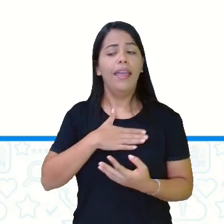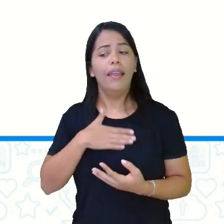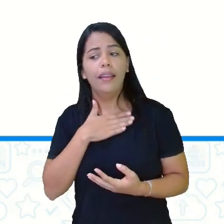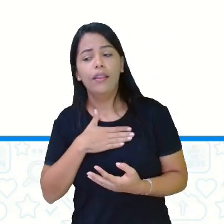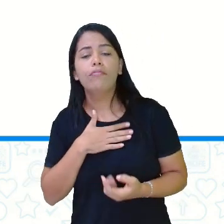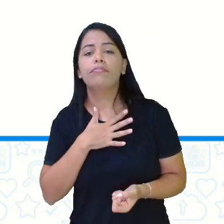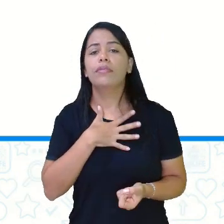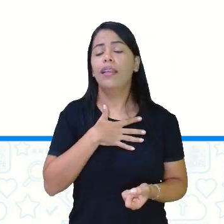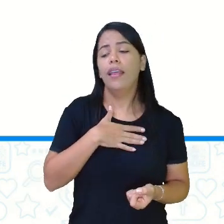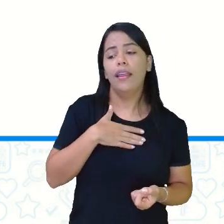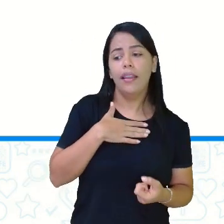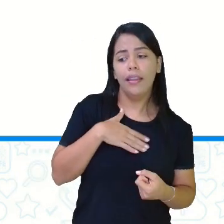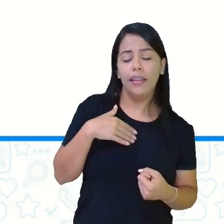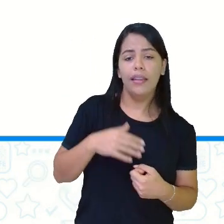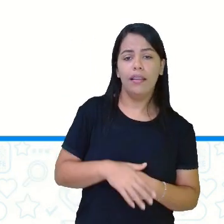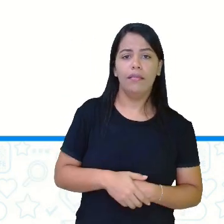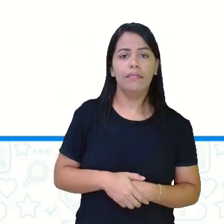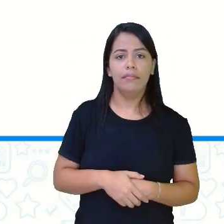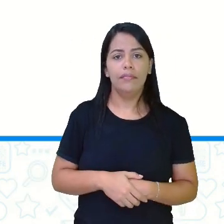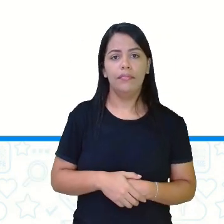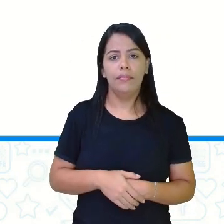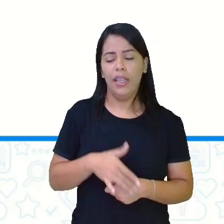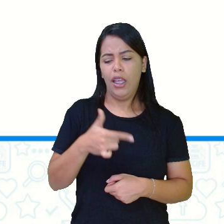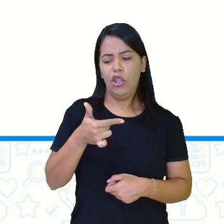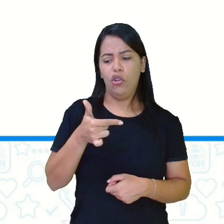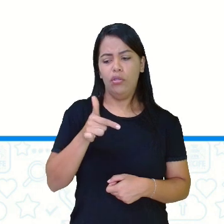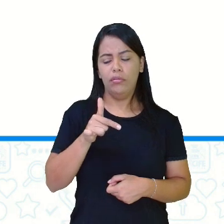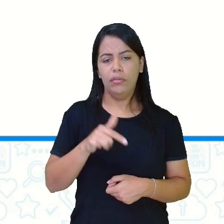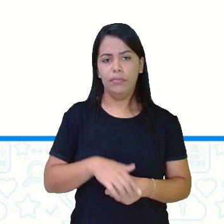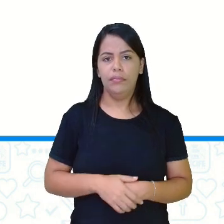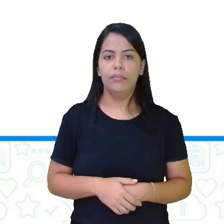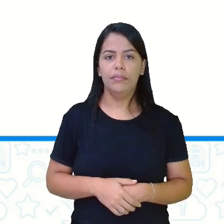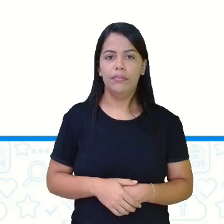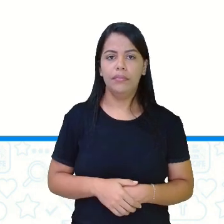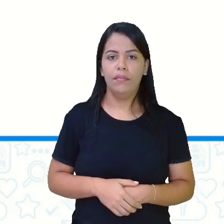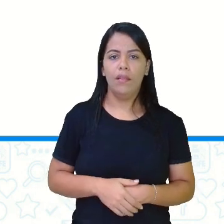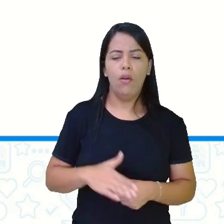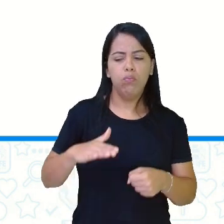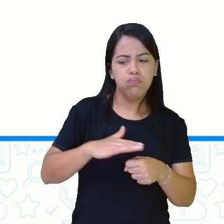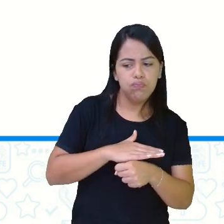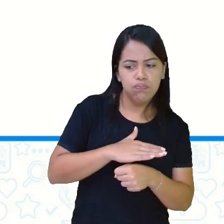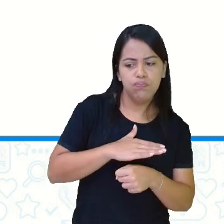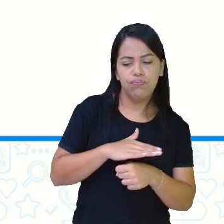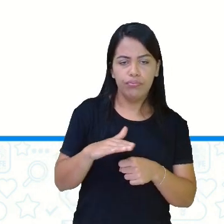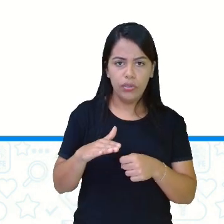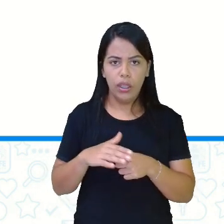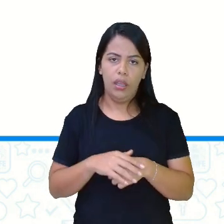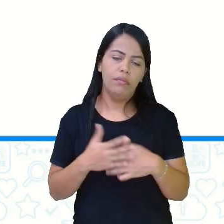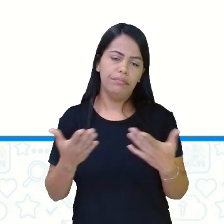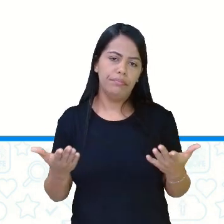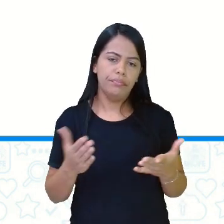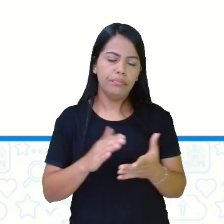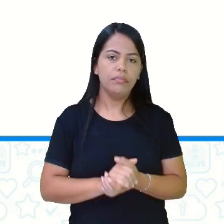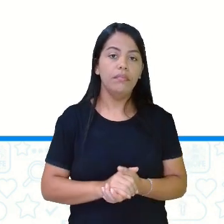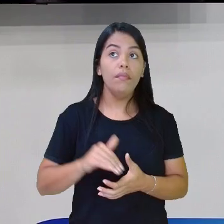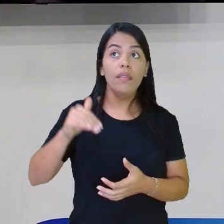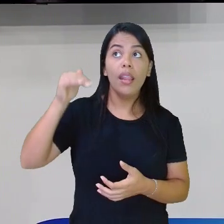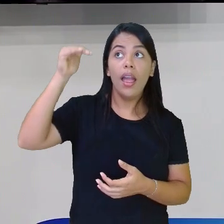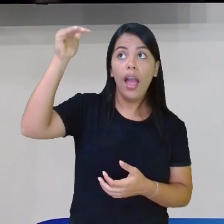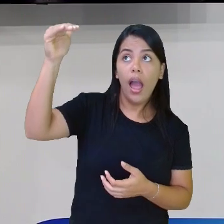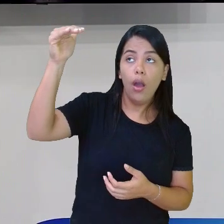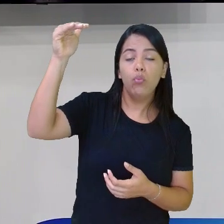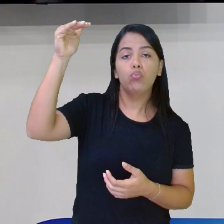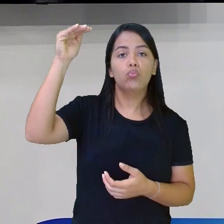Indelicado, indelicada. Cheio, cheia. Alto, alta. Baixo,